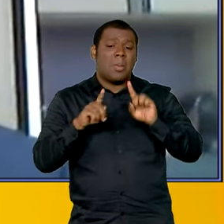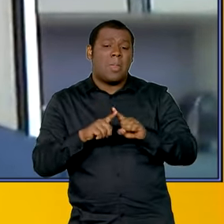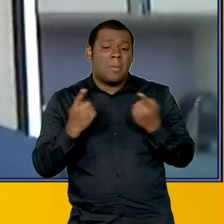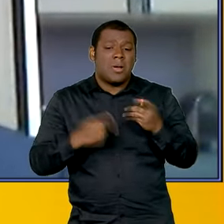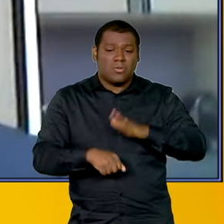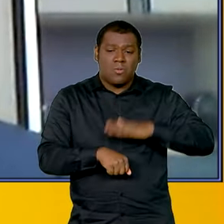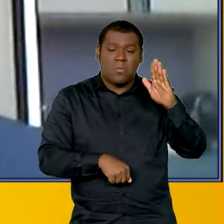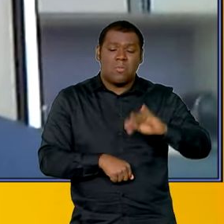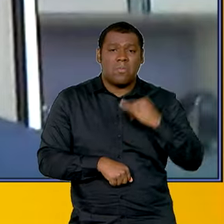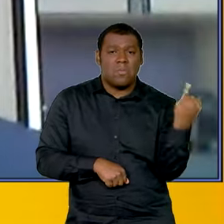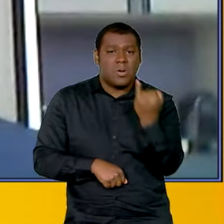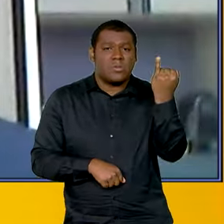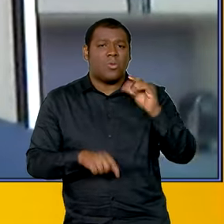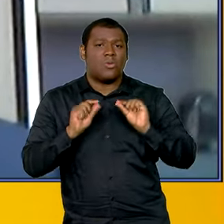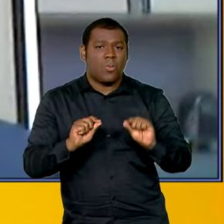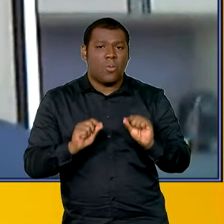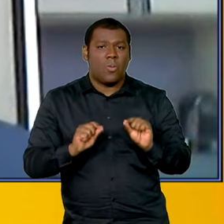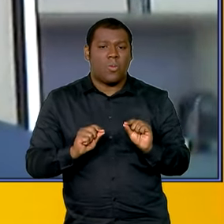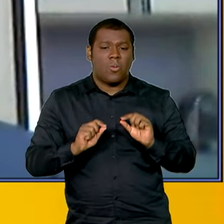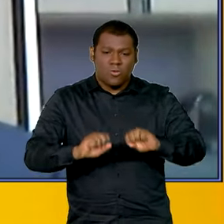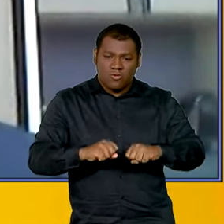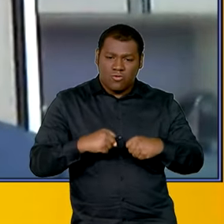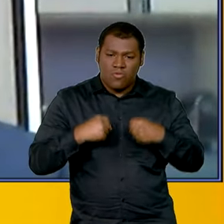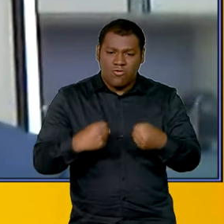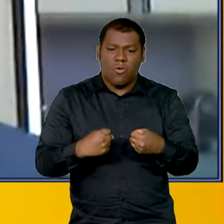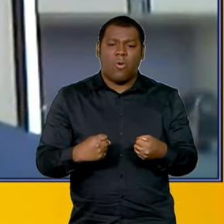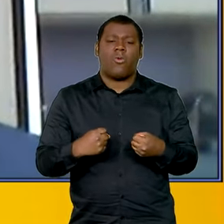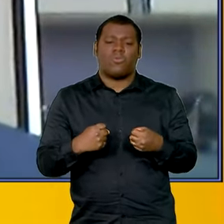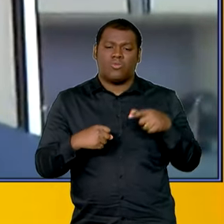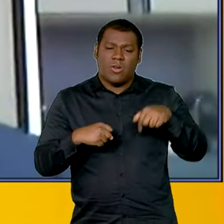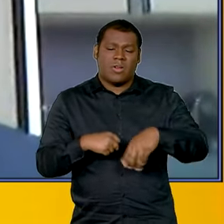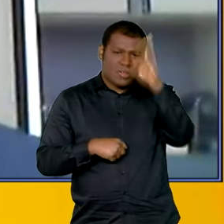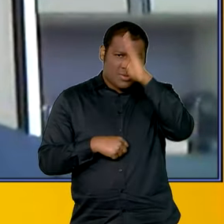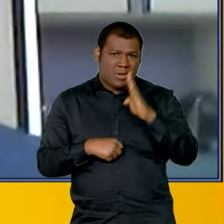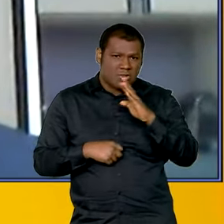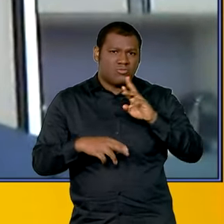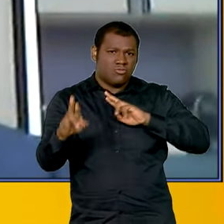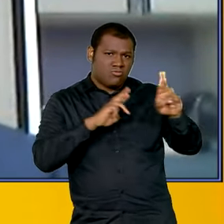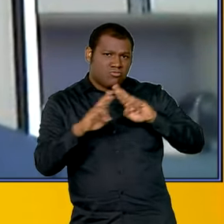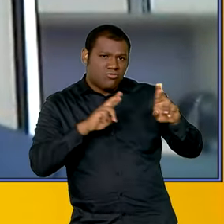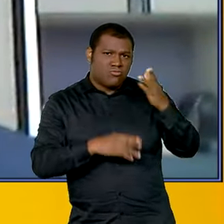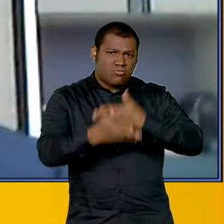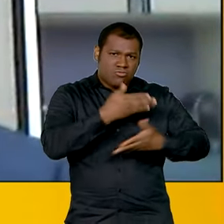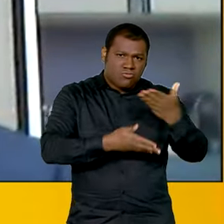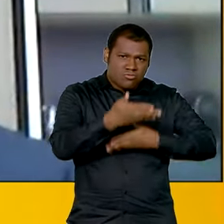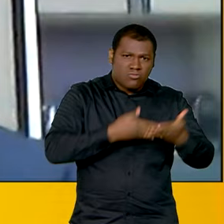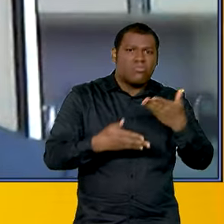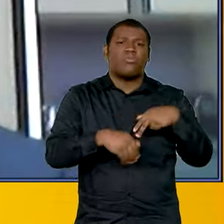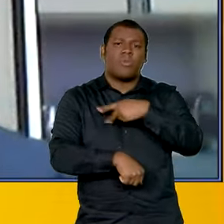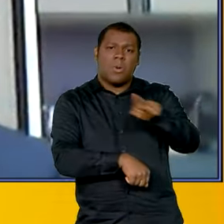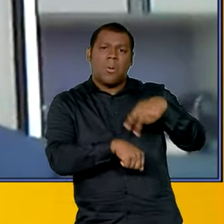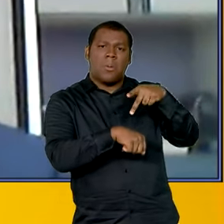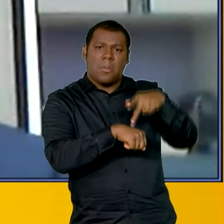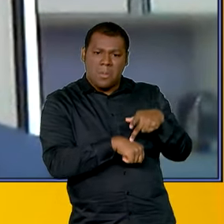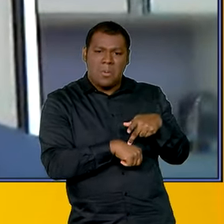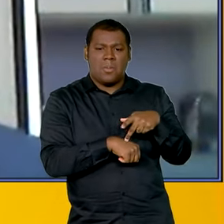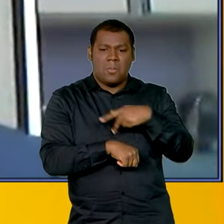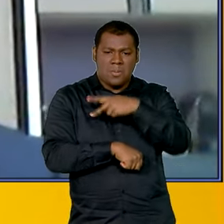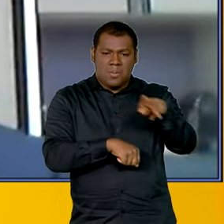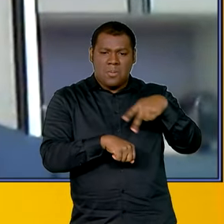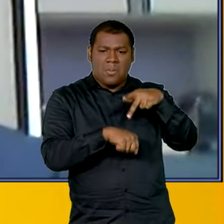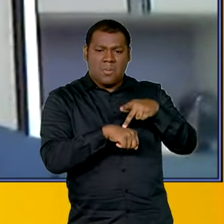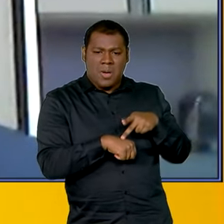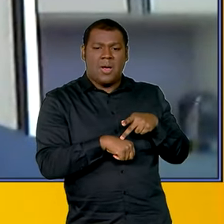a busca dessa maior integração com os países da região, integração que começa pela área